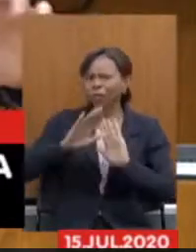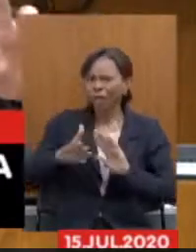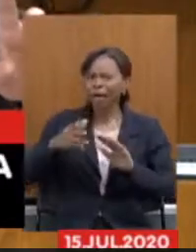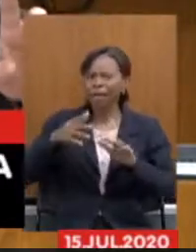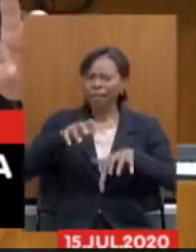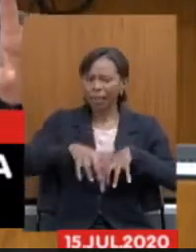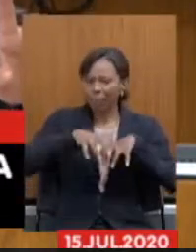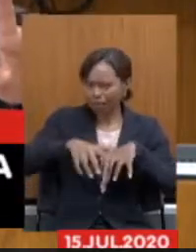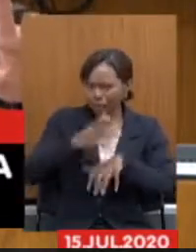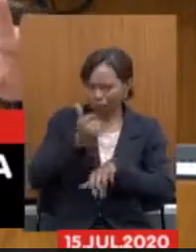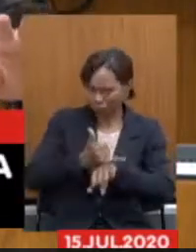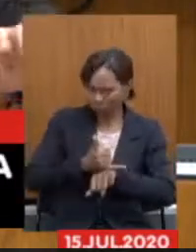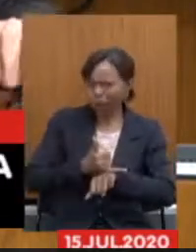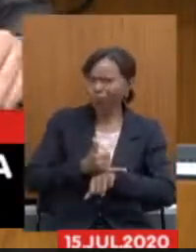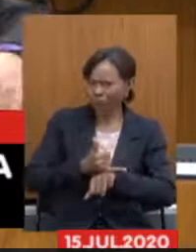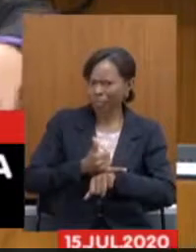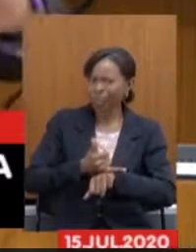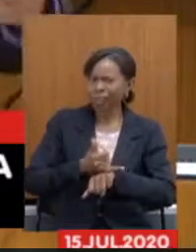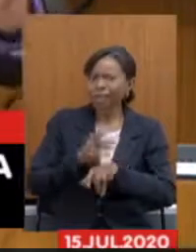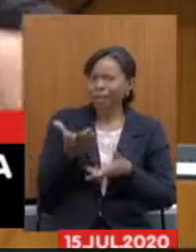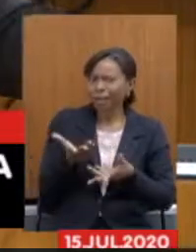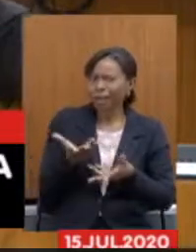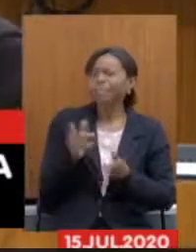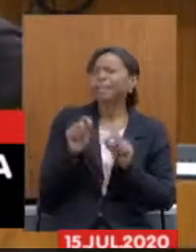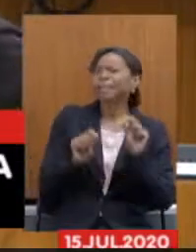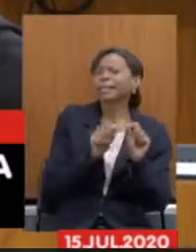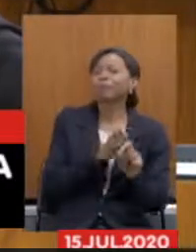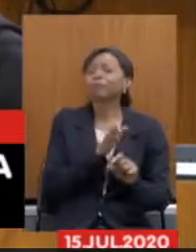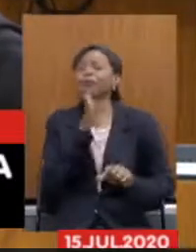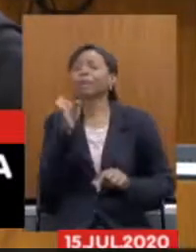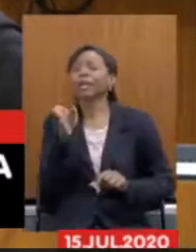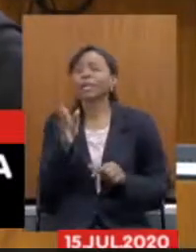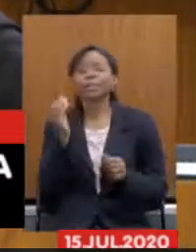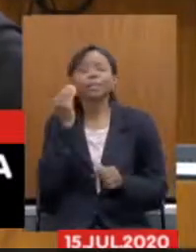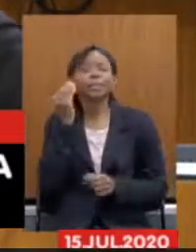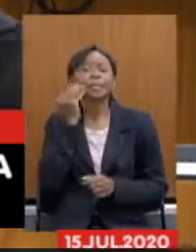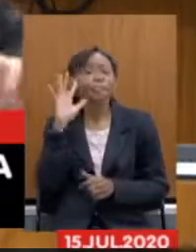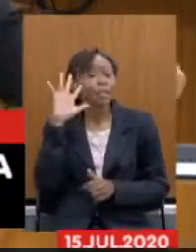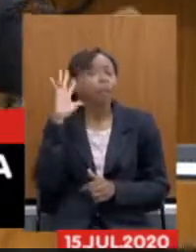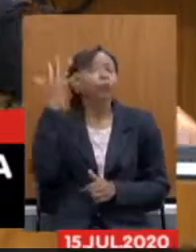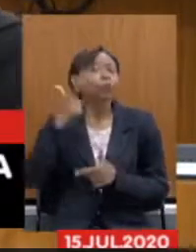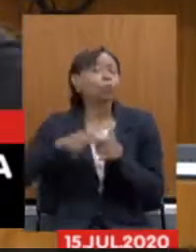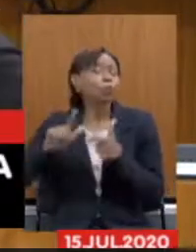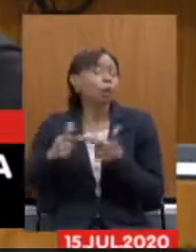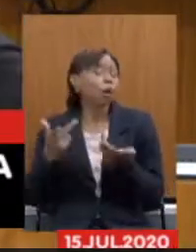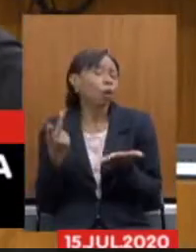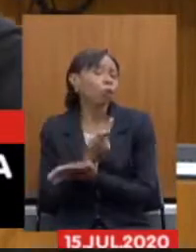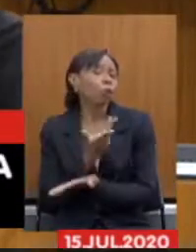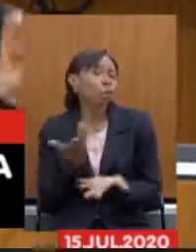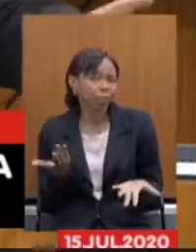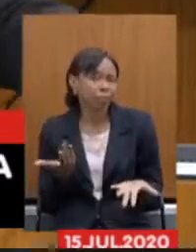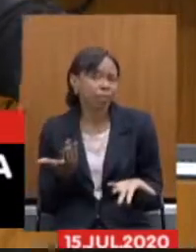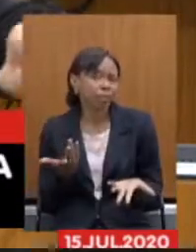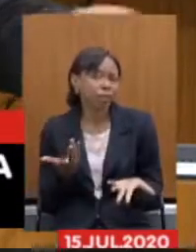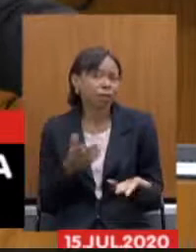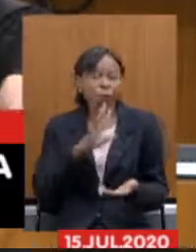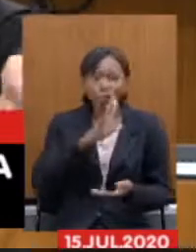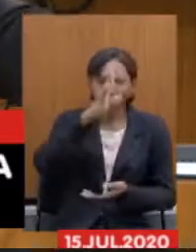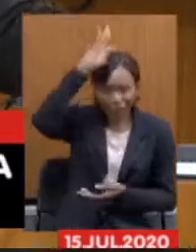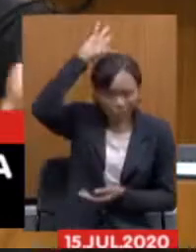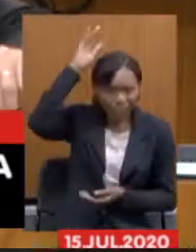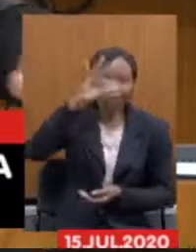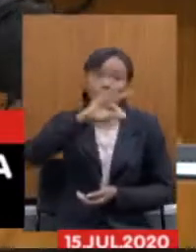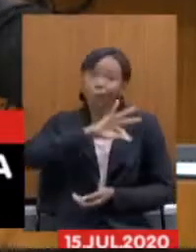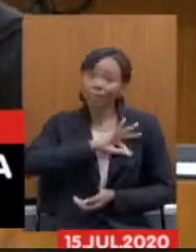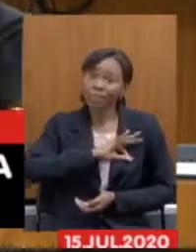resolver não, tentar amenizar as dores, foram os servidores públicos. O bombeiro, o policial,